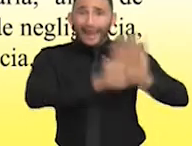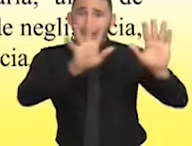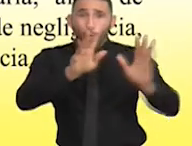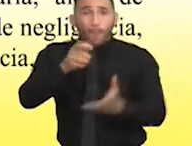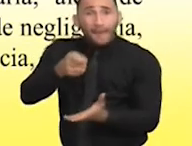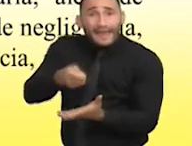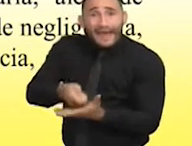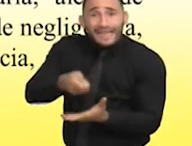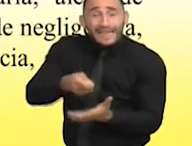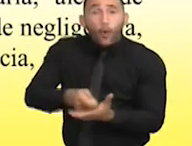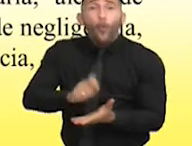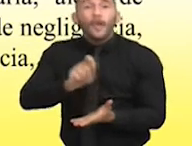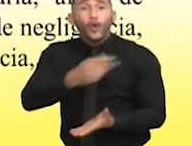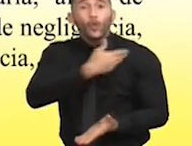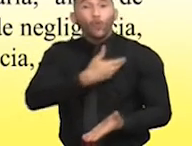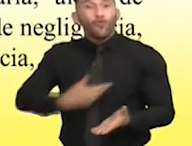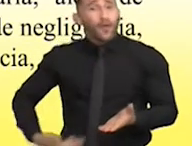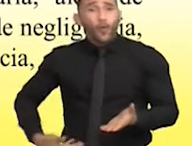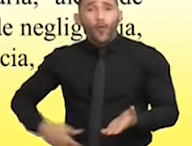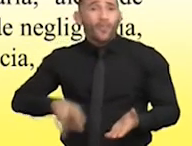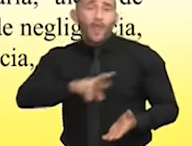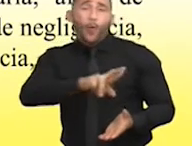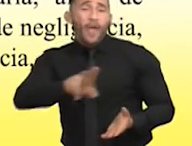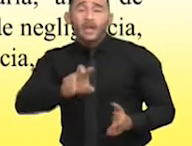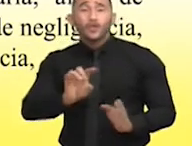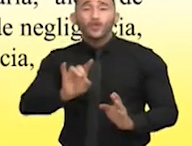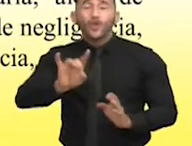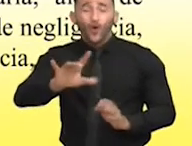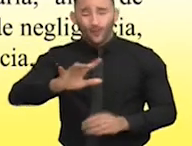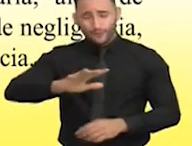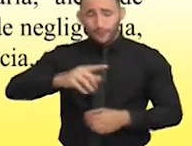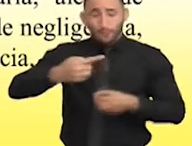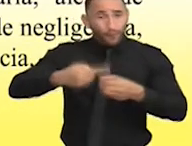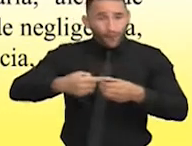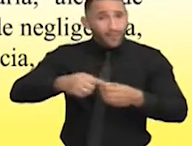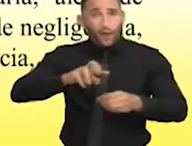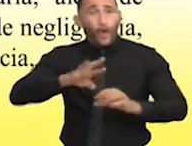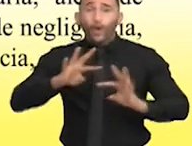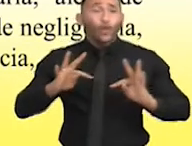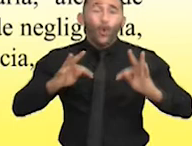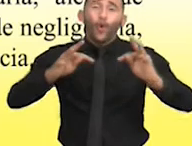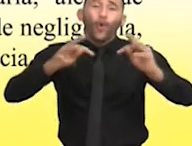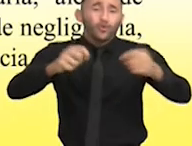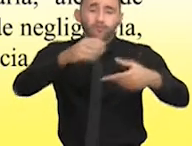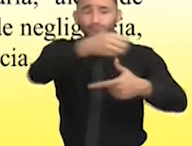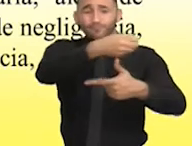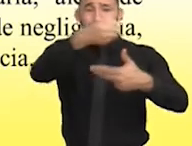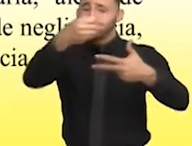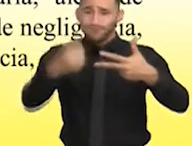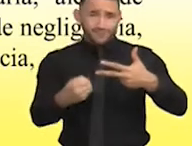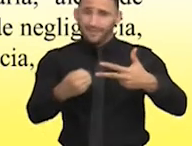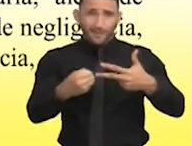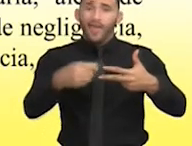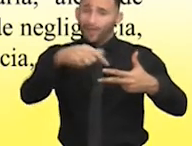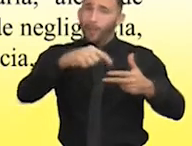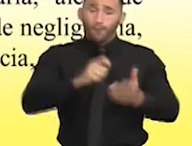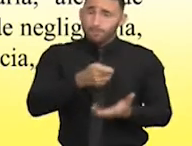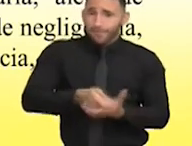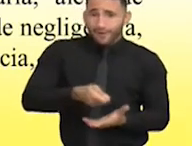Estado, enquanto ente, não apenas ente federativo, mas ente político. Então, numa abrangência geral,